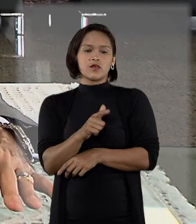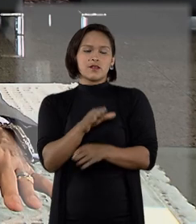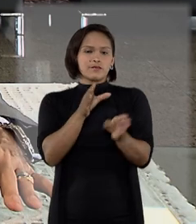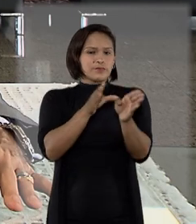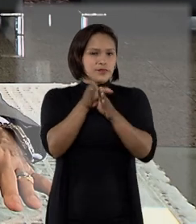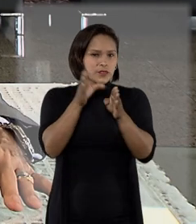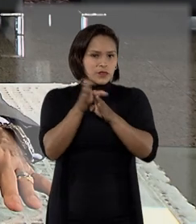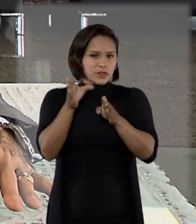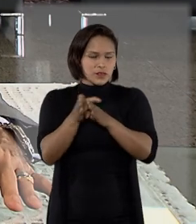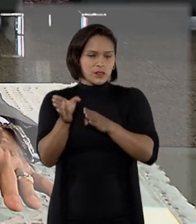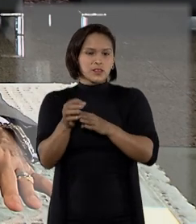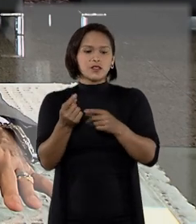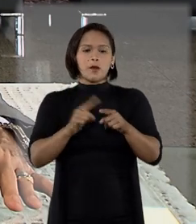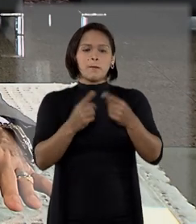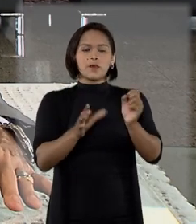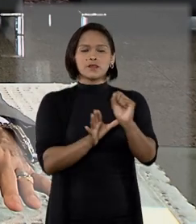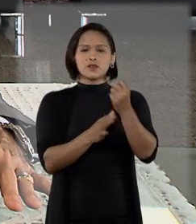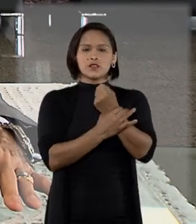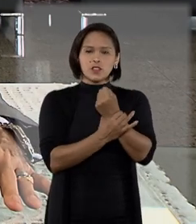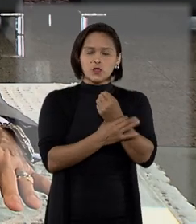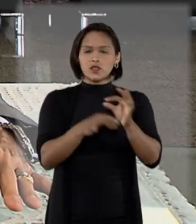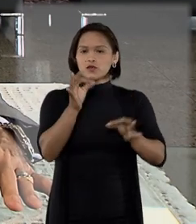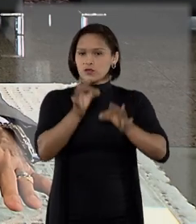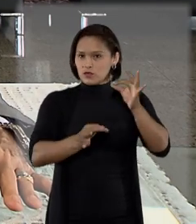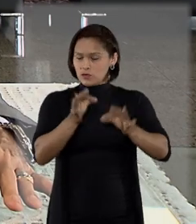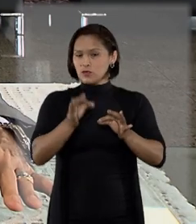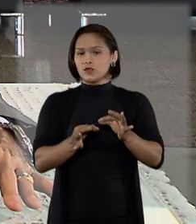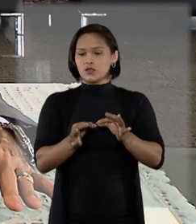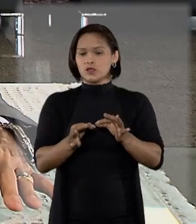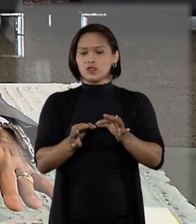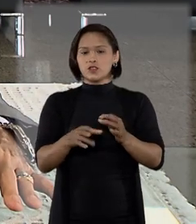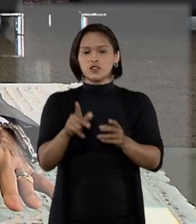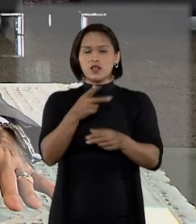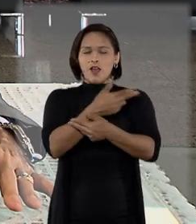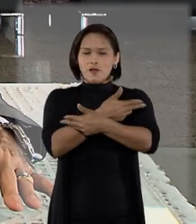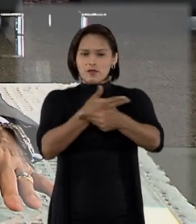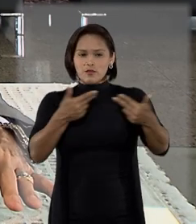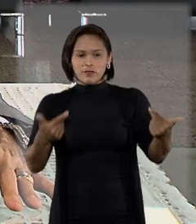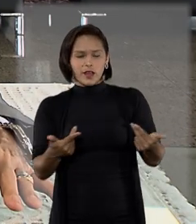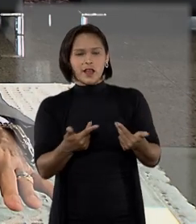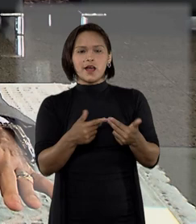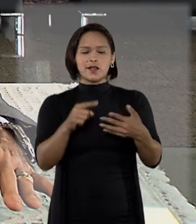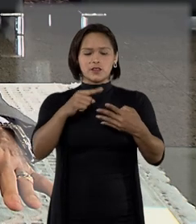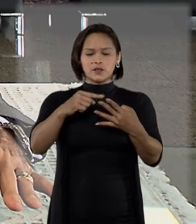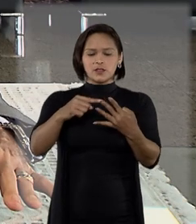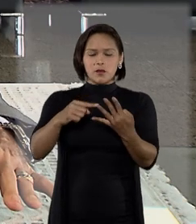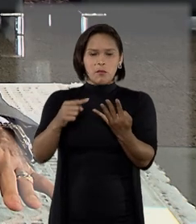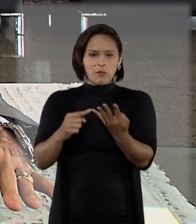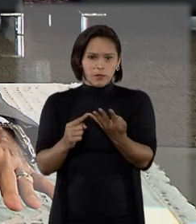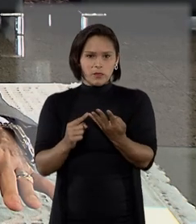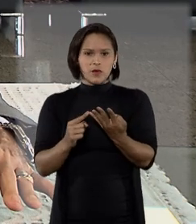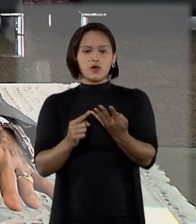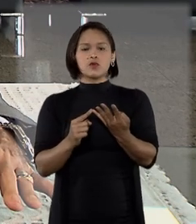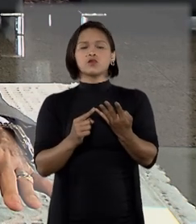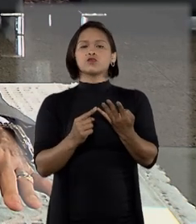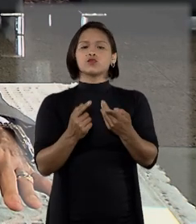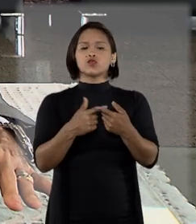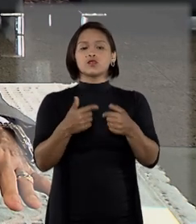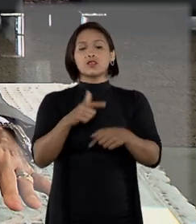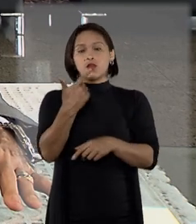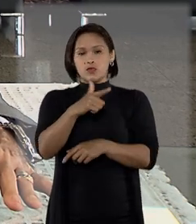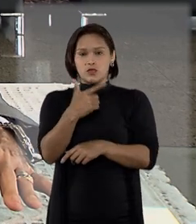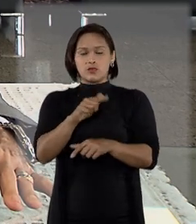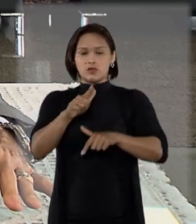contribuirão para dar maior segurança jurídica aos diversos aspectos ligados à área